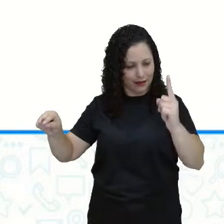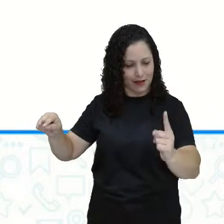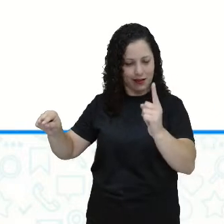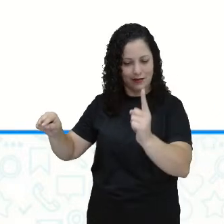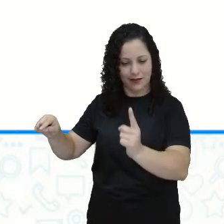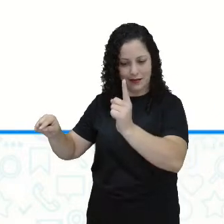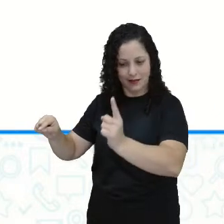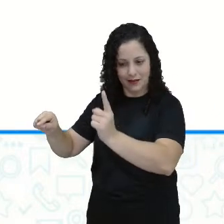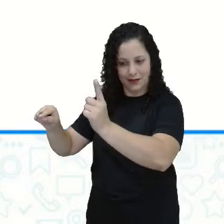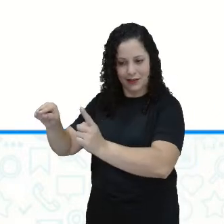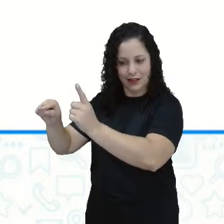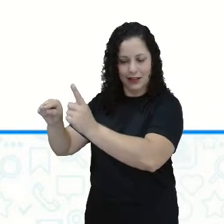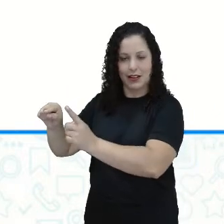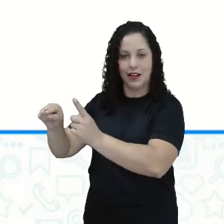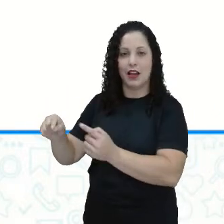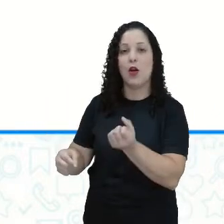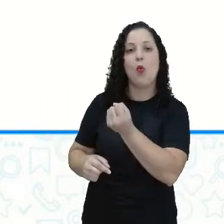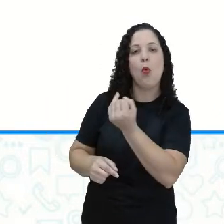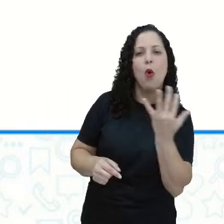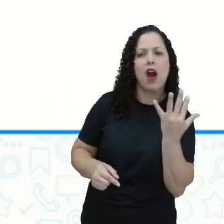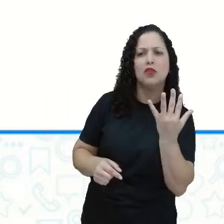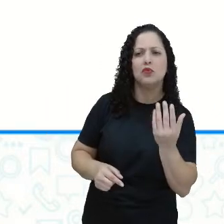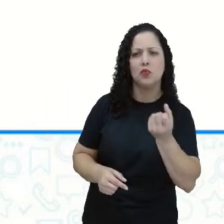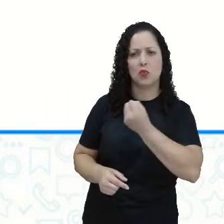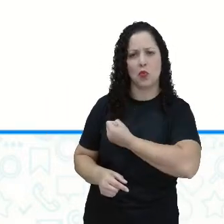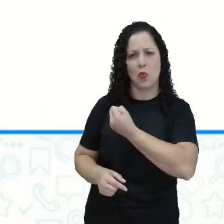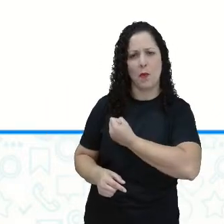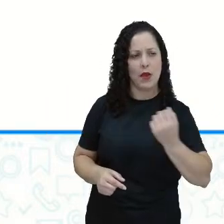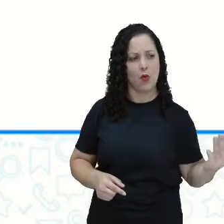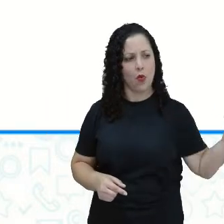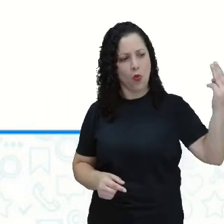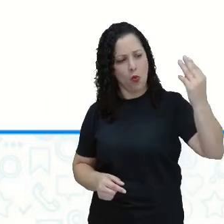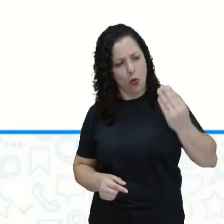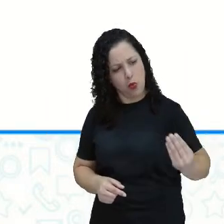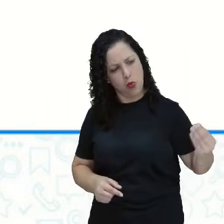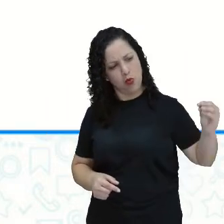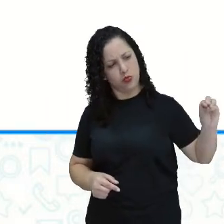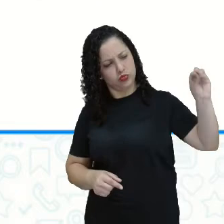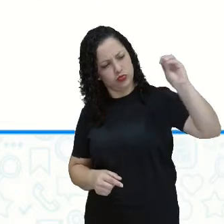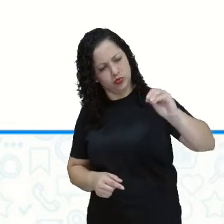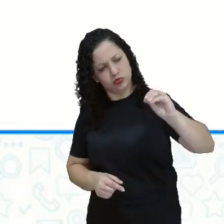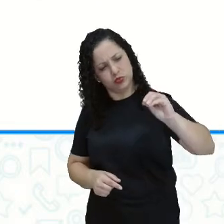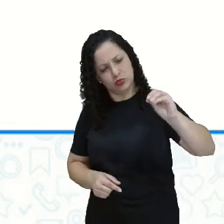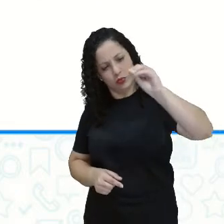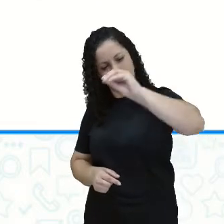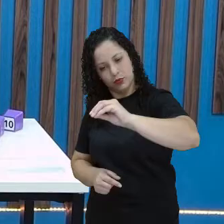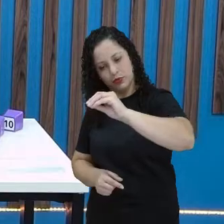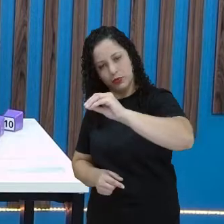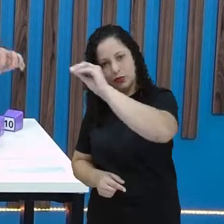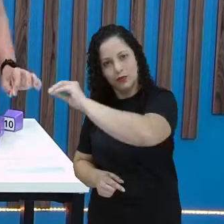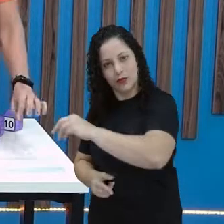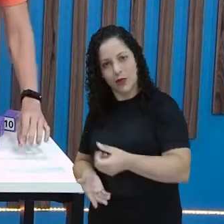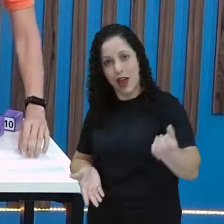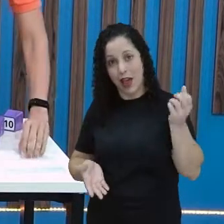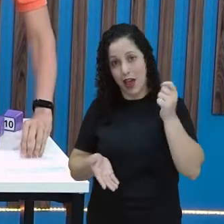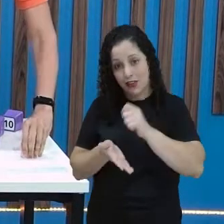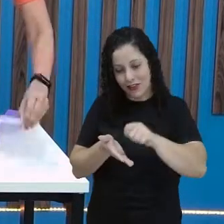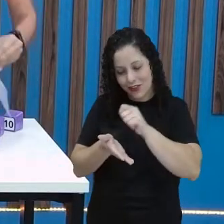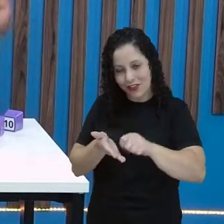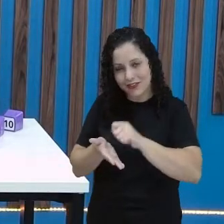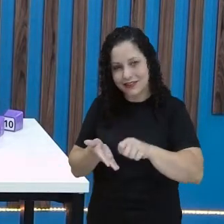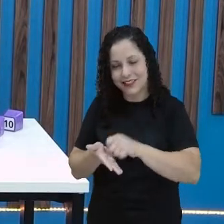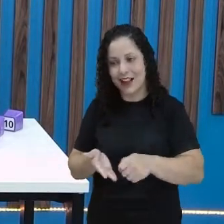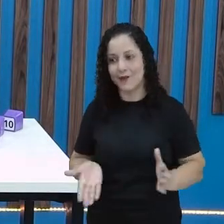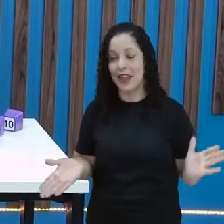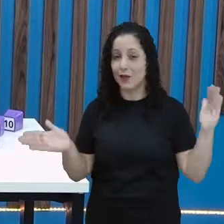padrão de quanto em quanto está aumentando. Para poder anotar no seu caderno, tá certo? E aí, no